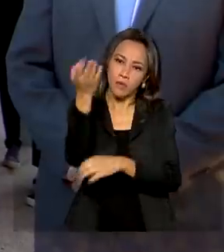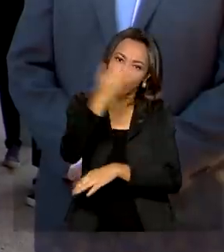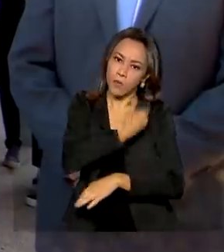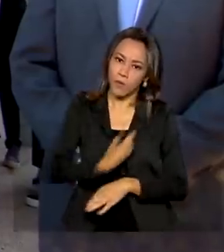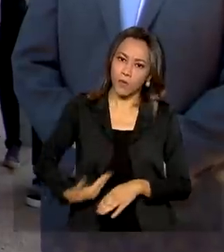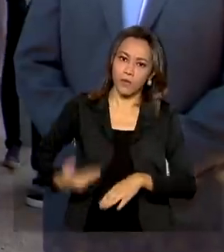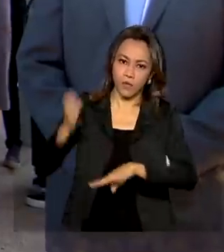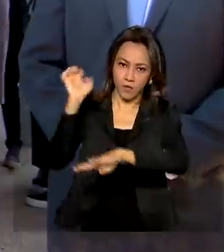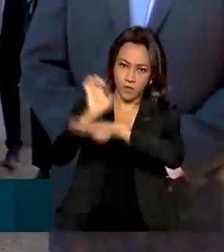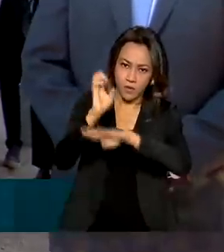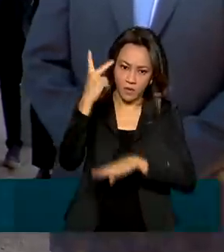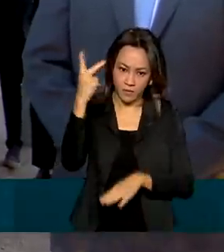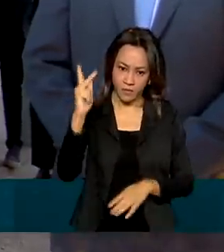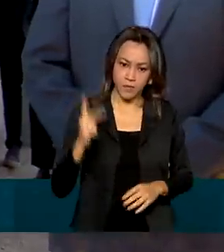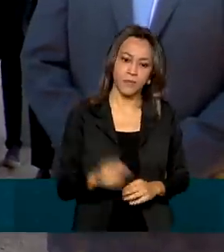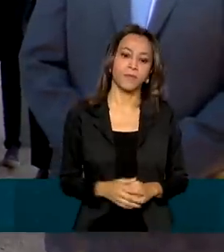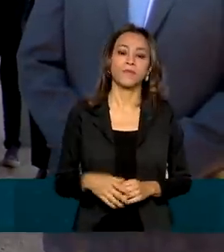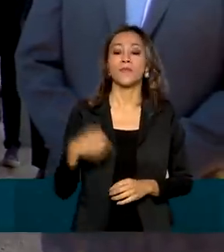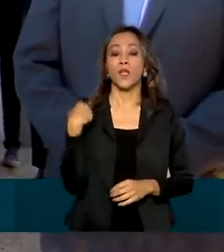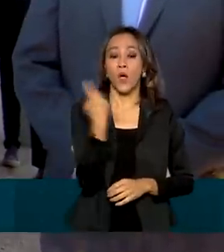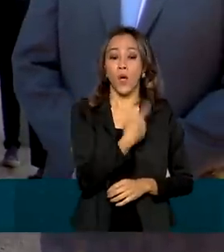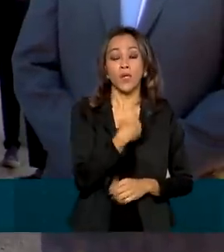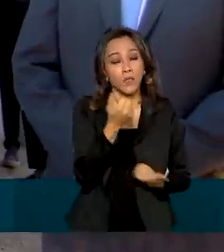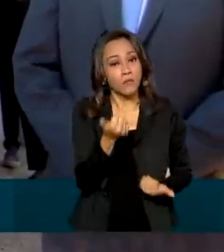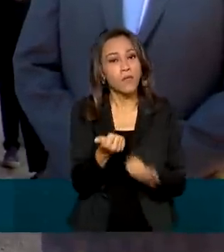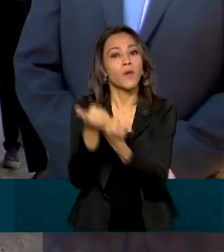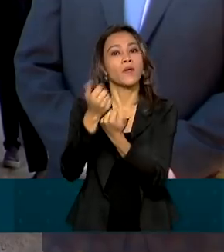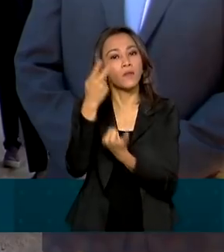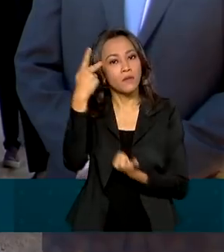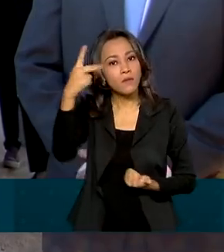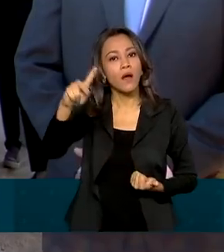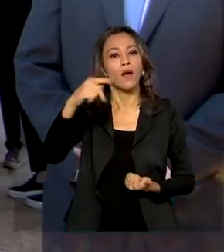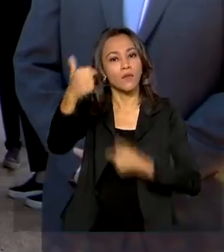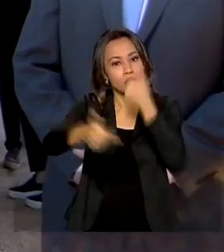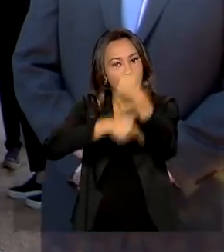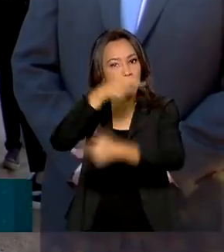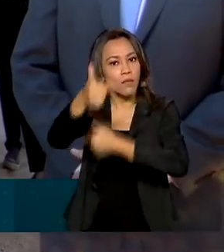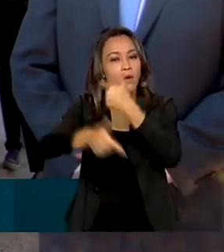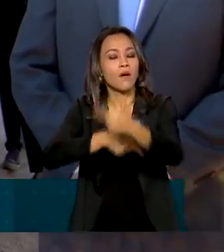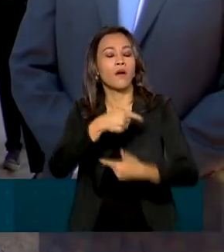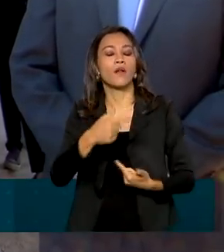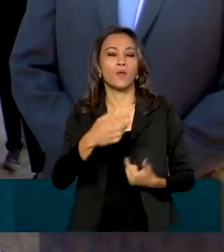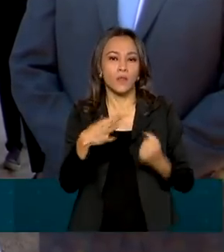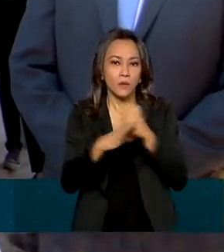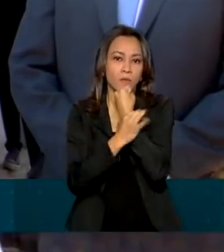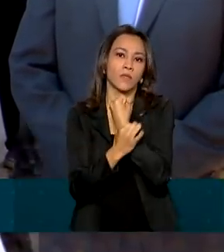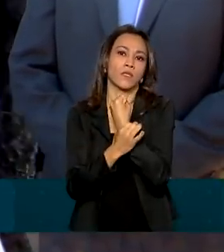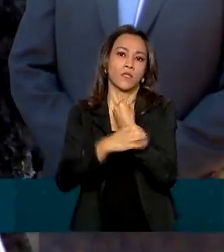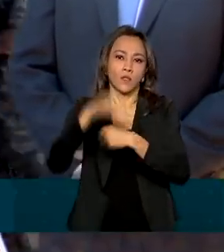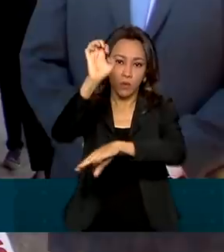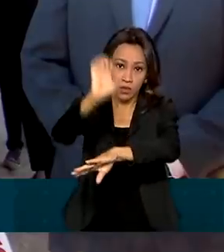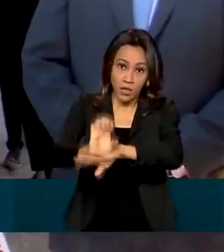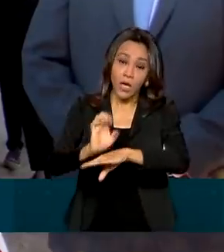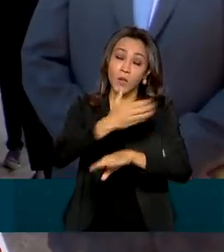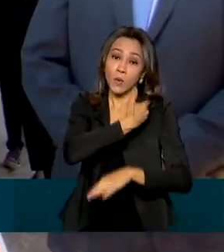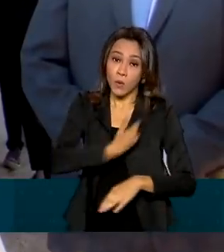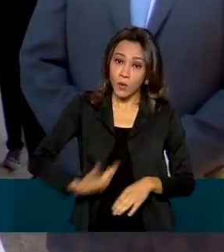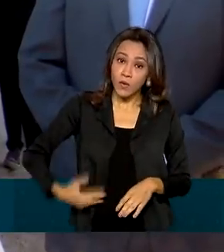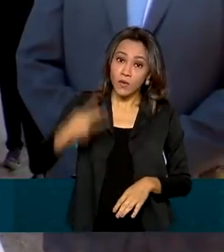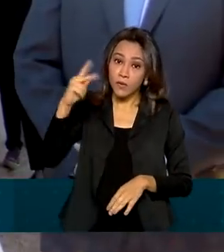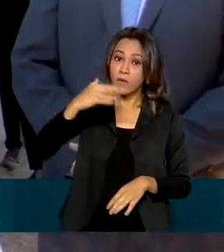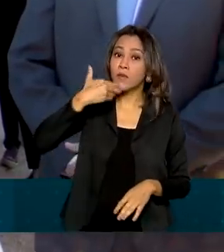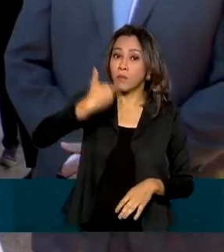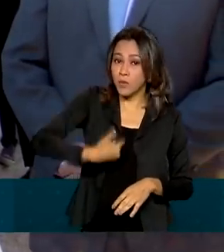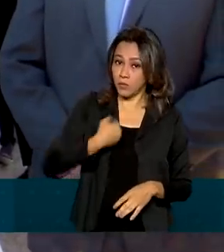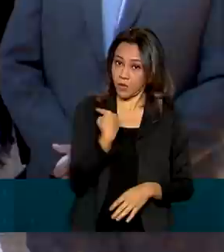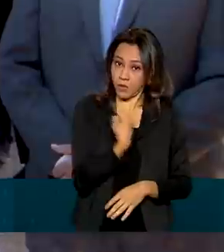Trazer segurança para a população de Manaus, reforçar o policiamento do estado do Amazonas. O governador nos pediu, temos um planejamento